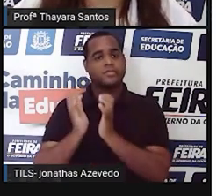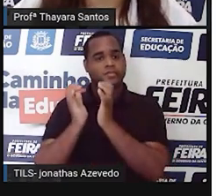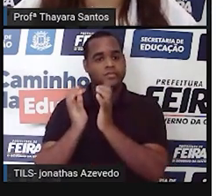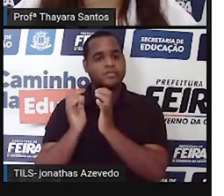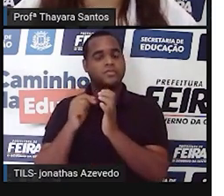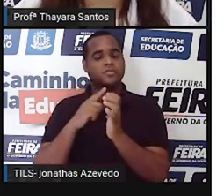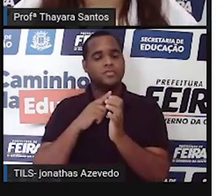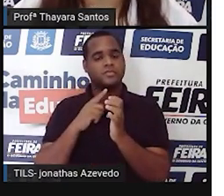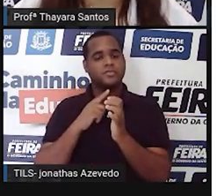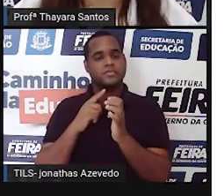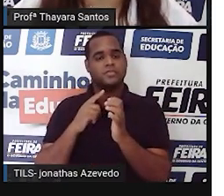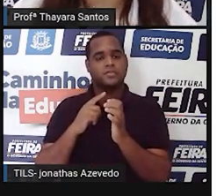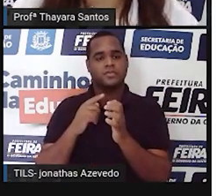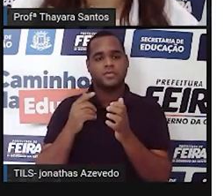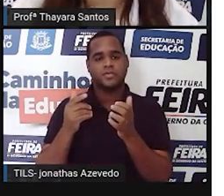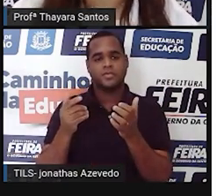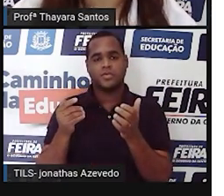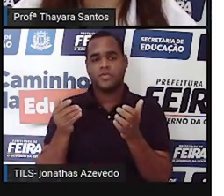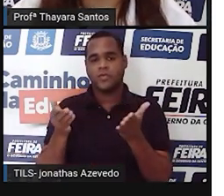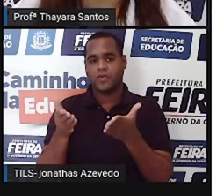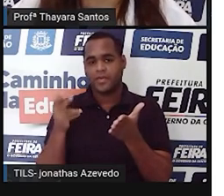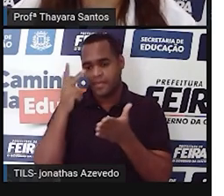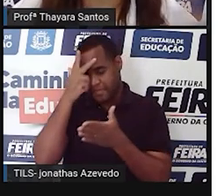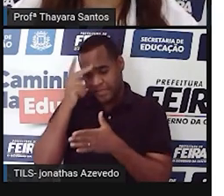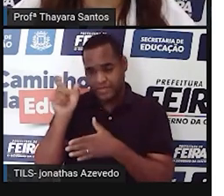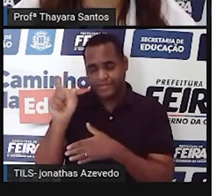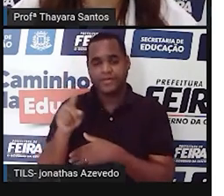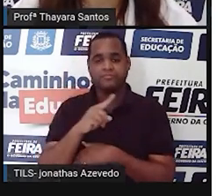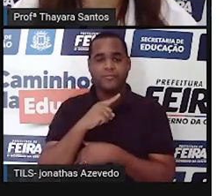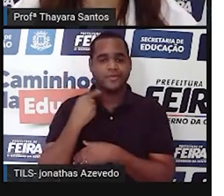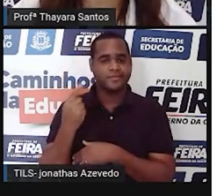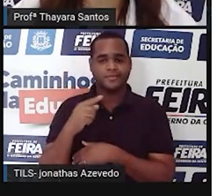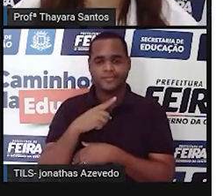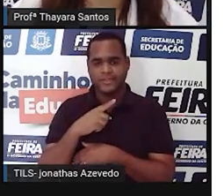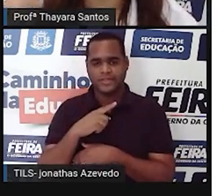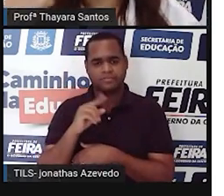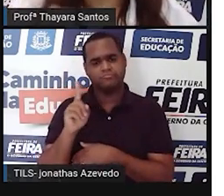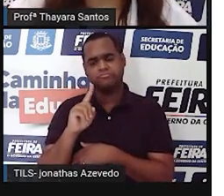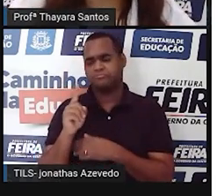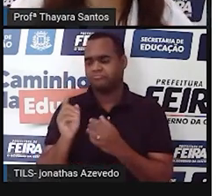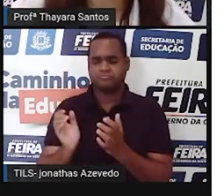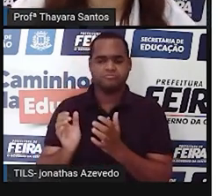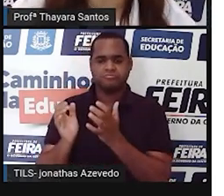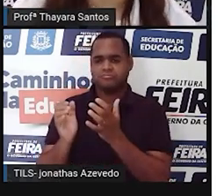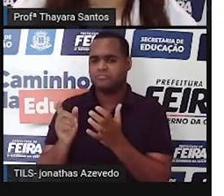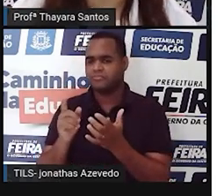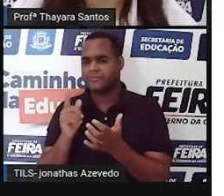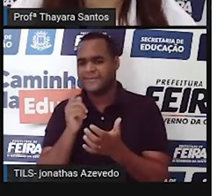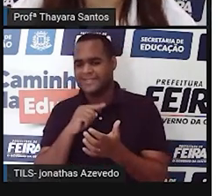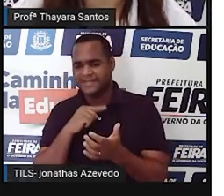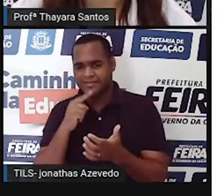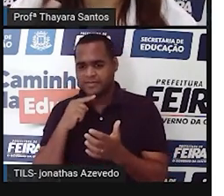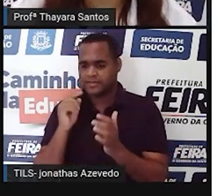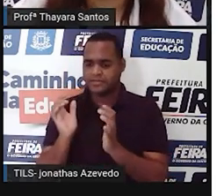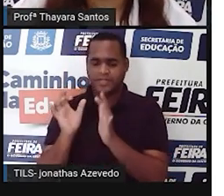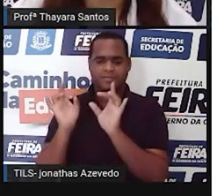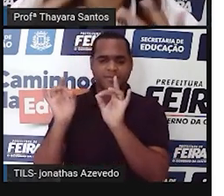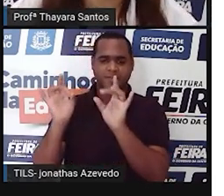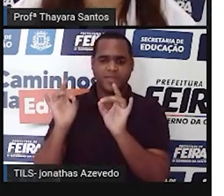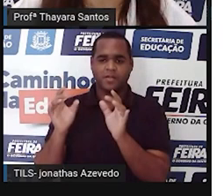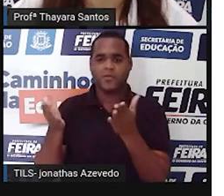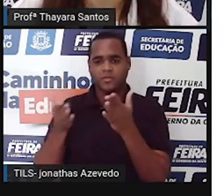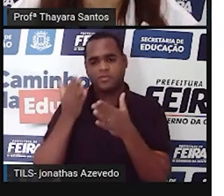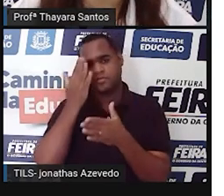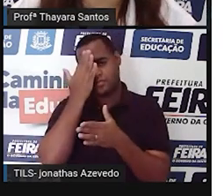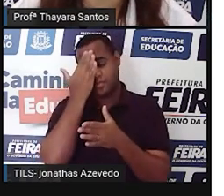E esse prêmio Nobel não existe prêmio depois que a pessoa morre. Então, ela acabou não sendo reconhecida, de fato, com a premiação. Mas, hoje, a